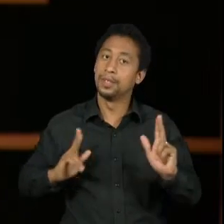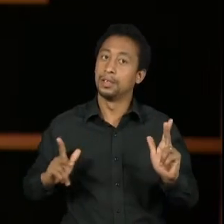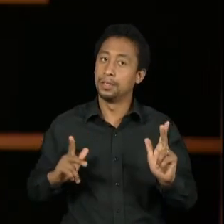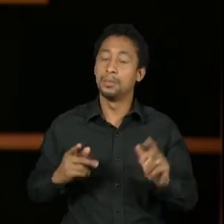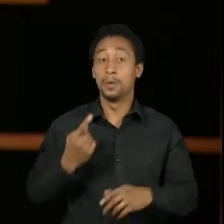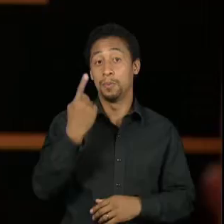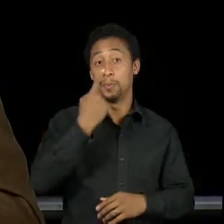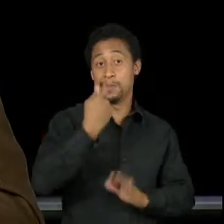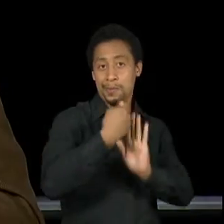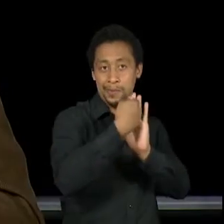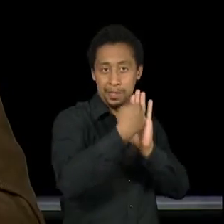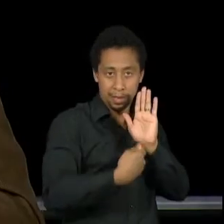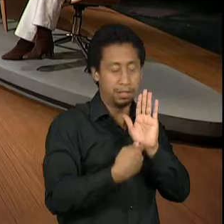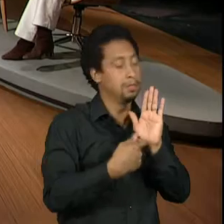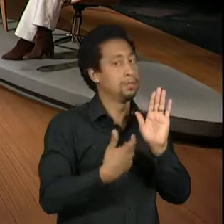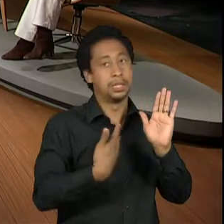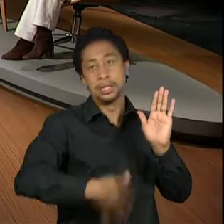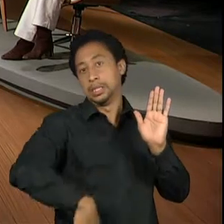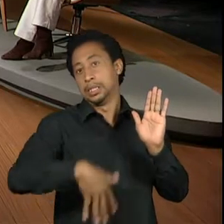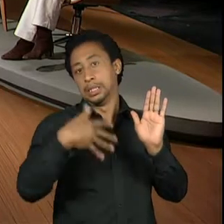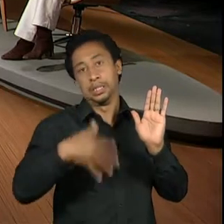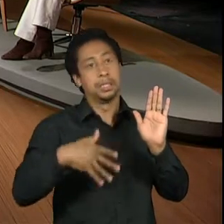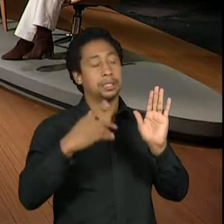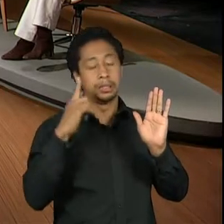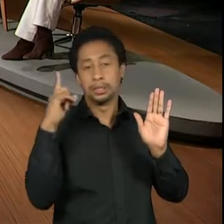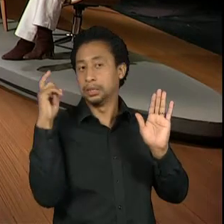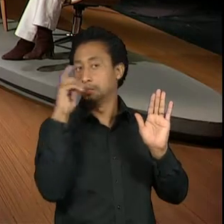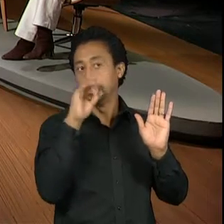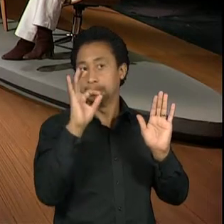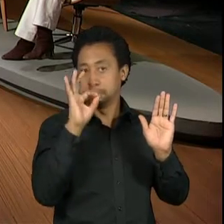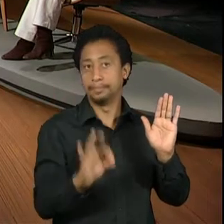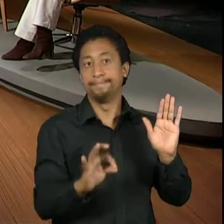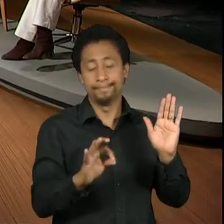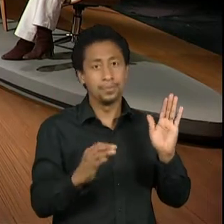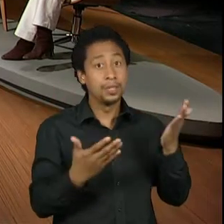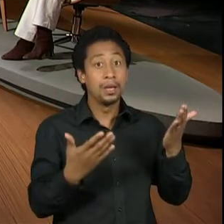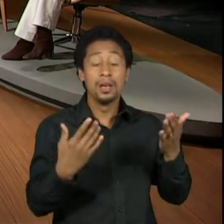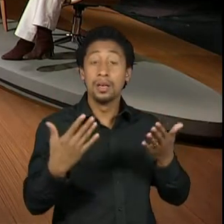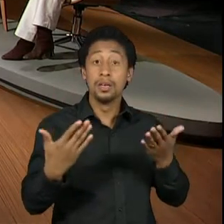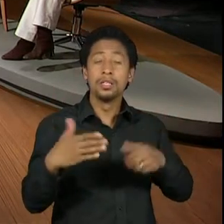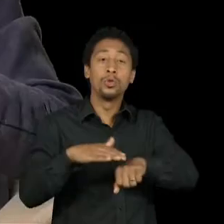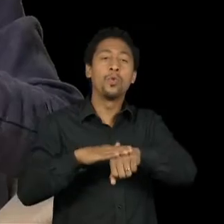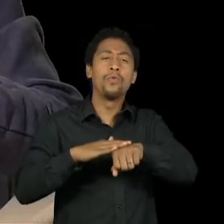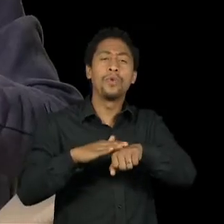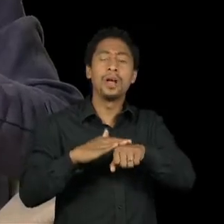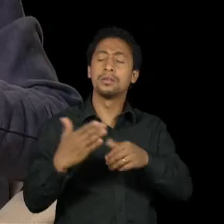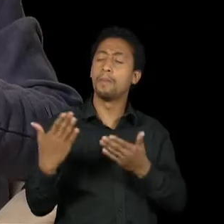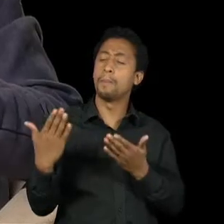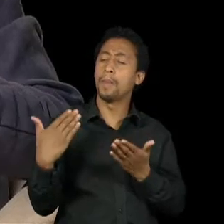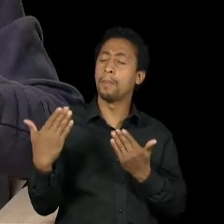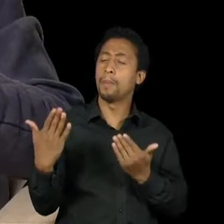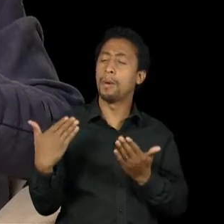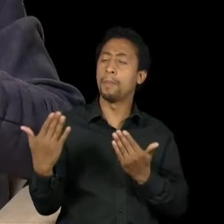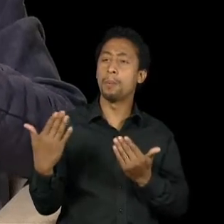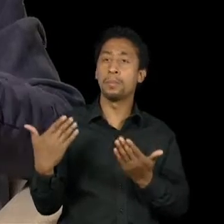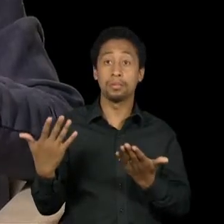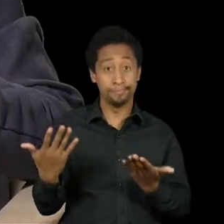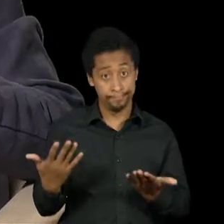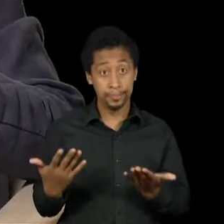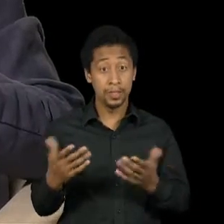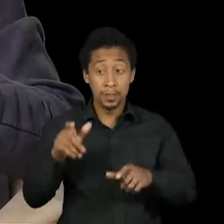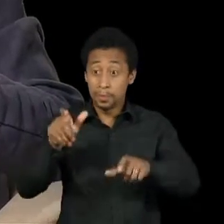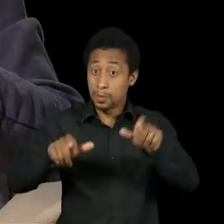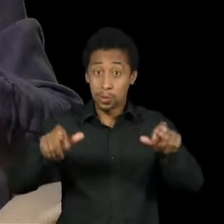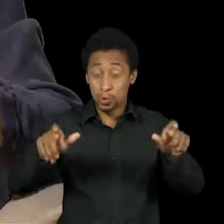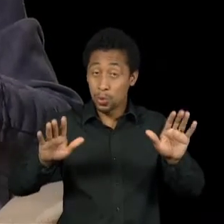da Susan Sontay e Ibsen. Foi realmente um diálogo que a gente teve, mesmo quem não participou, muito